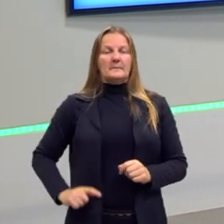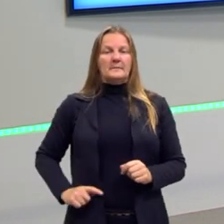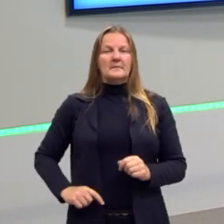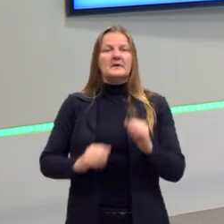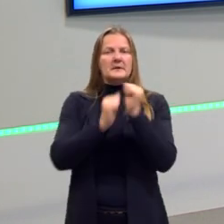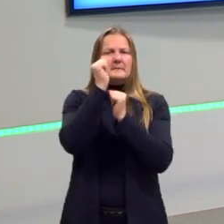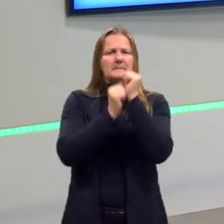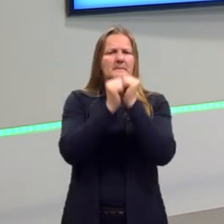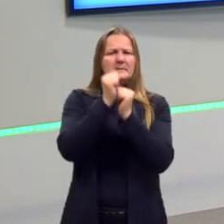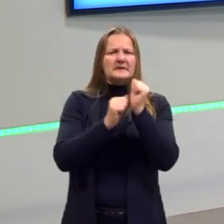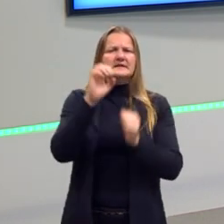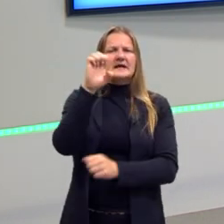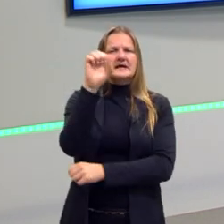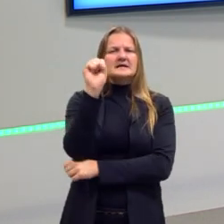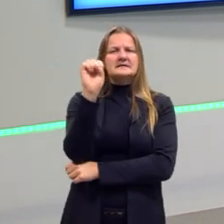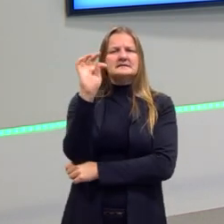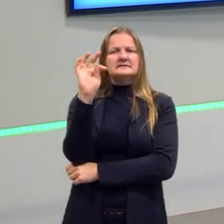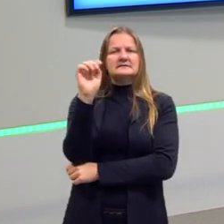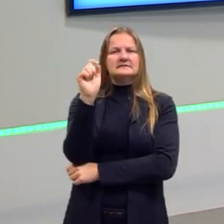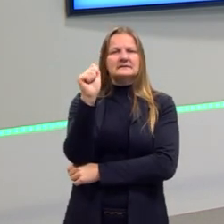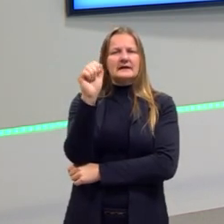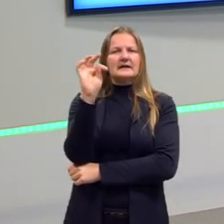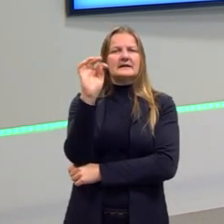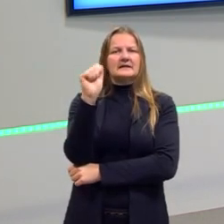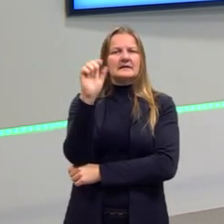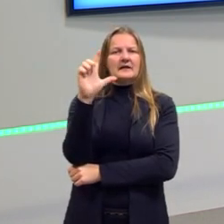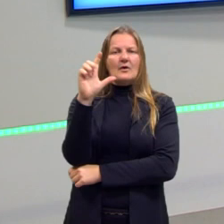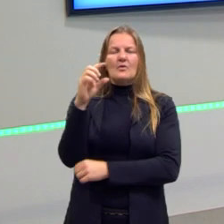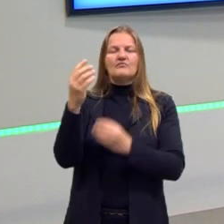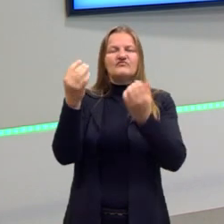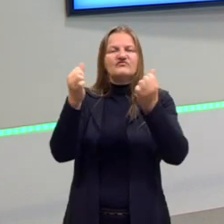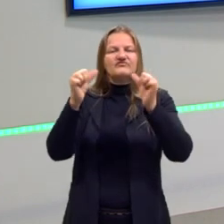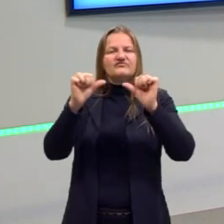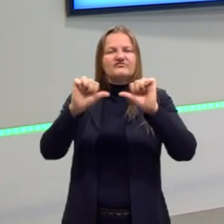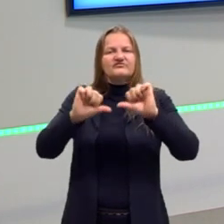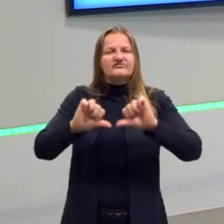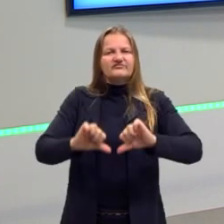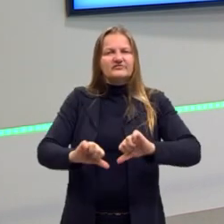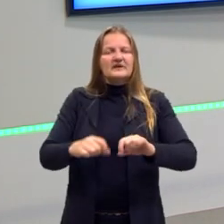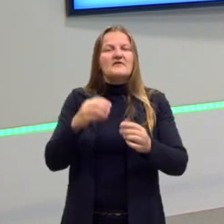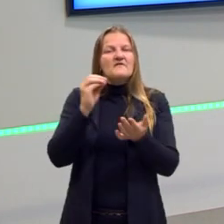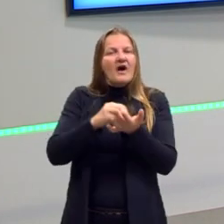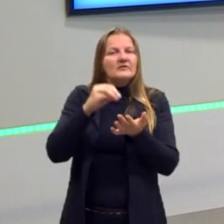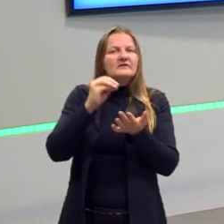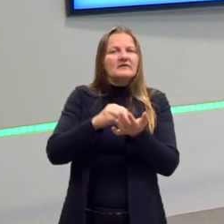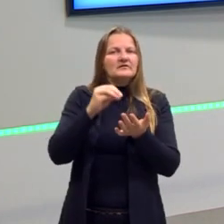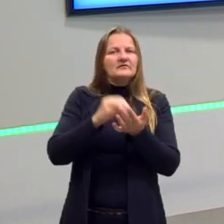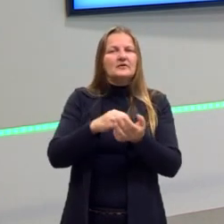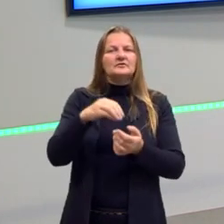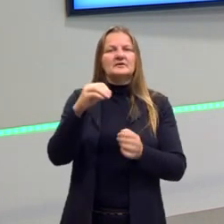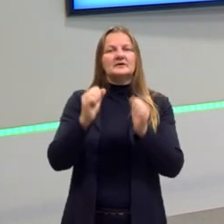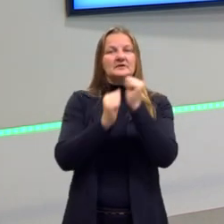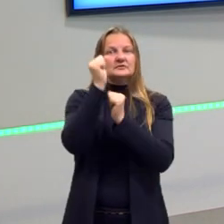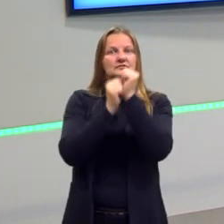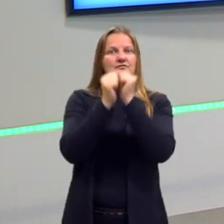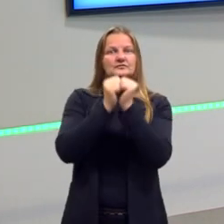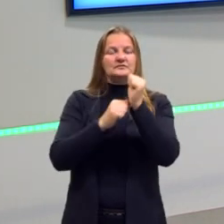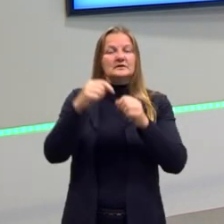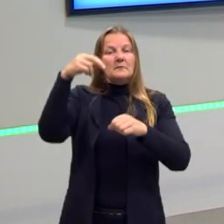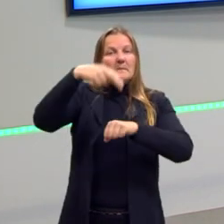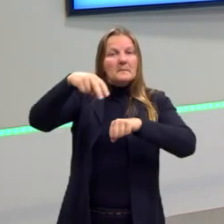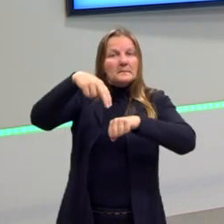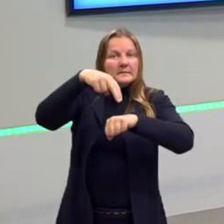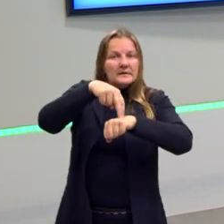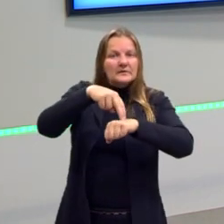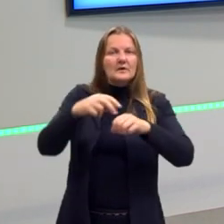essa galera conseguindo ter o incremento que precisa, né, a indústria nacional se desenvolve, né, e esse